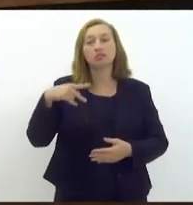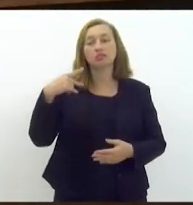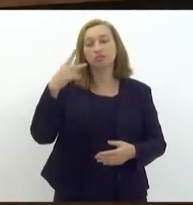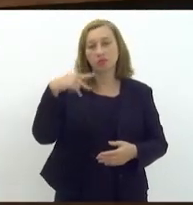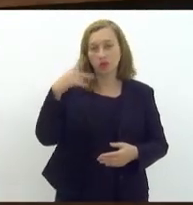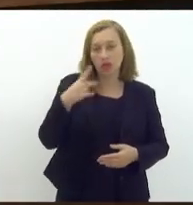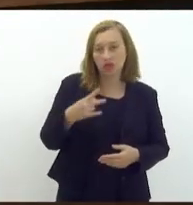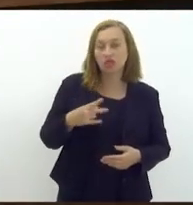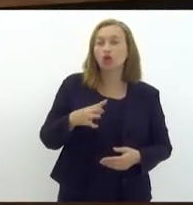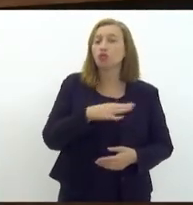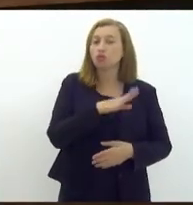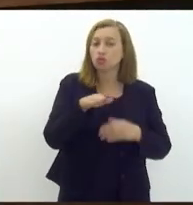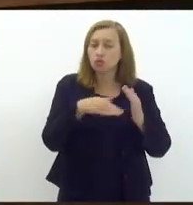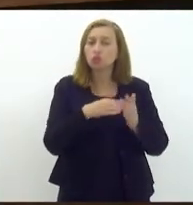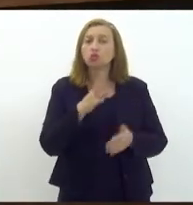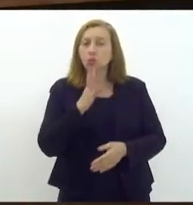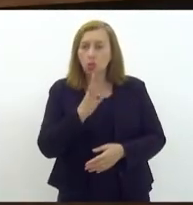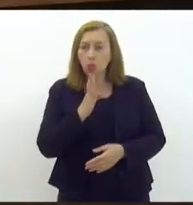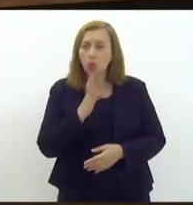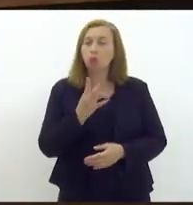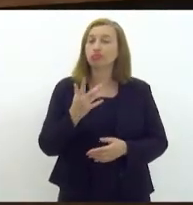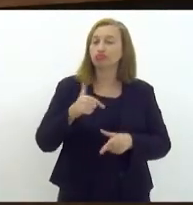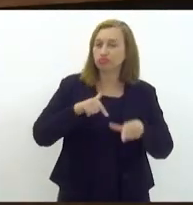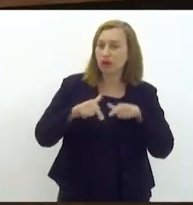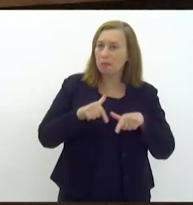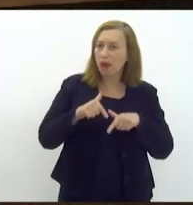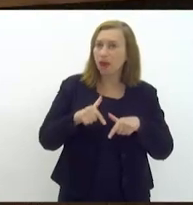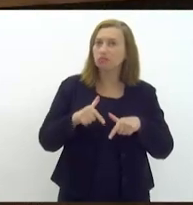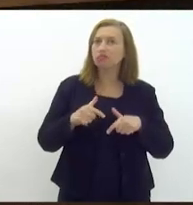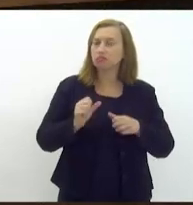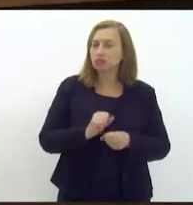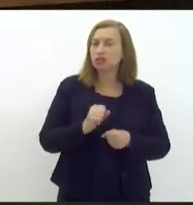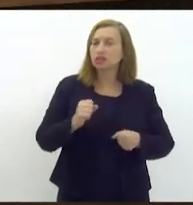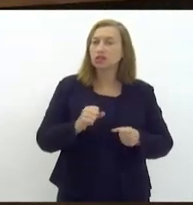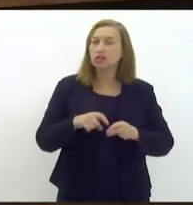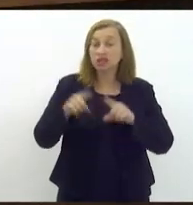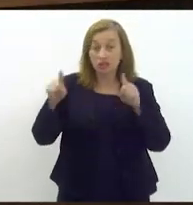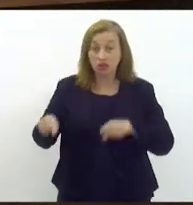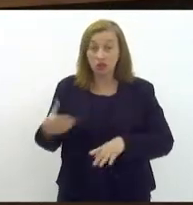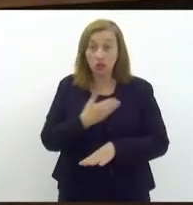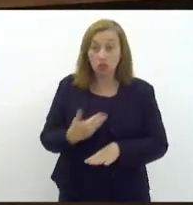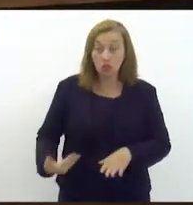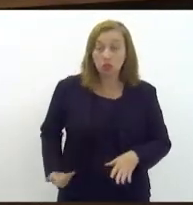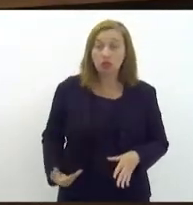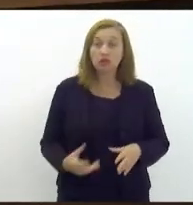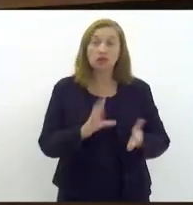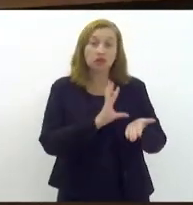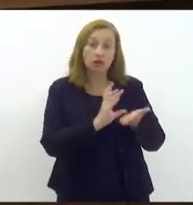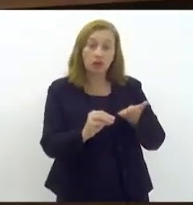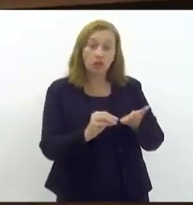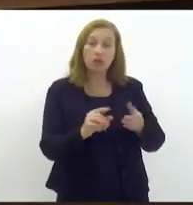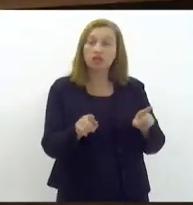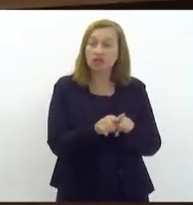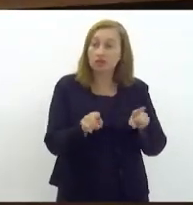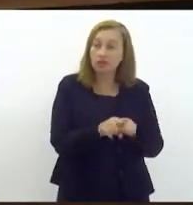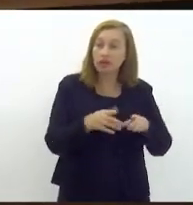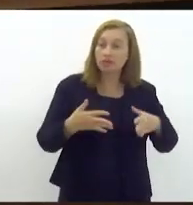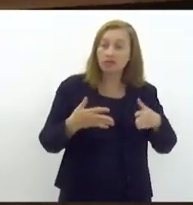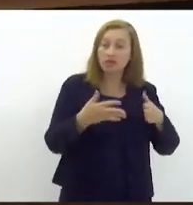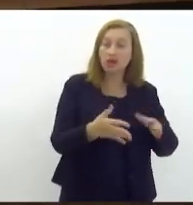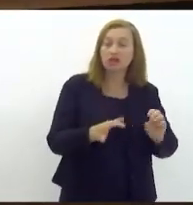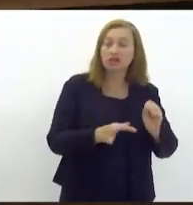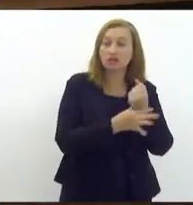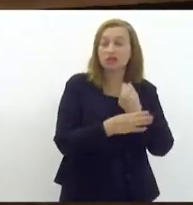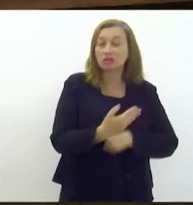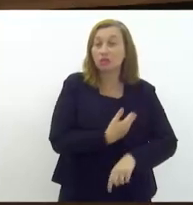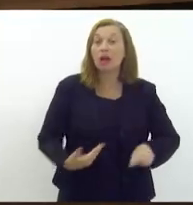que todos reconhecem, tem feito um grande trabalho à frente da Comissão de Servidores Públicos, tem uma pauta natural vocacionada também para a segurança pública,